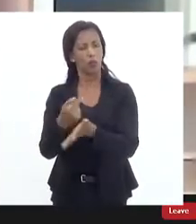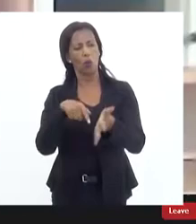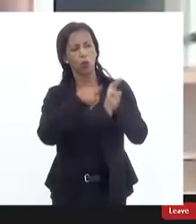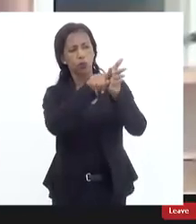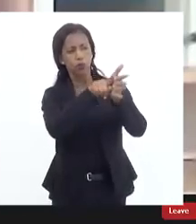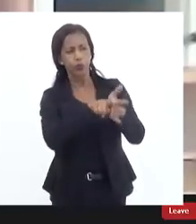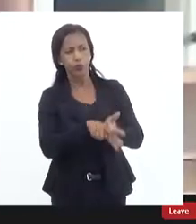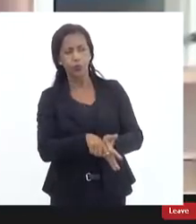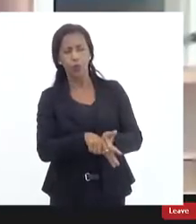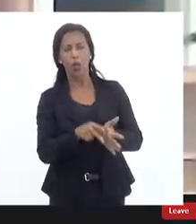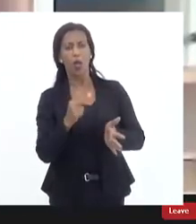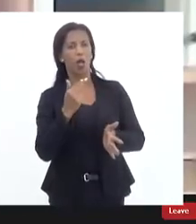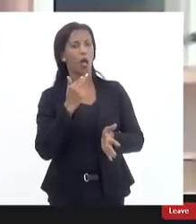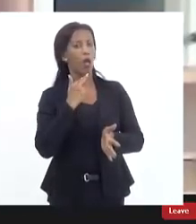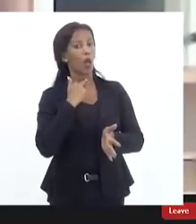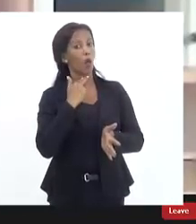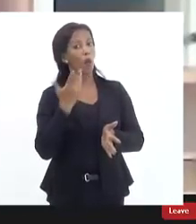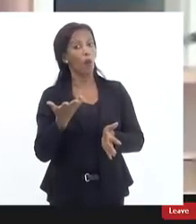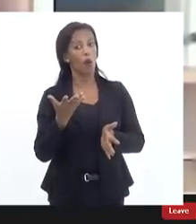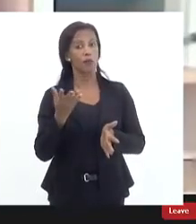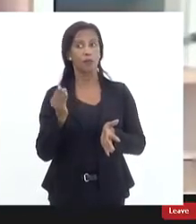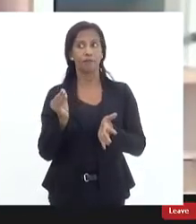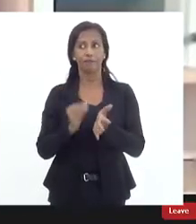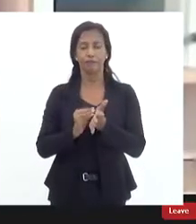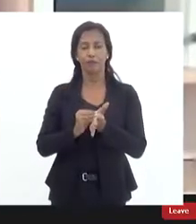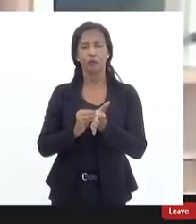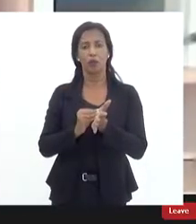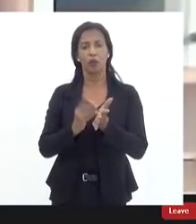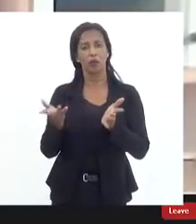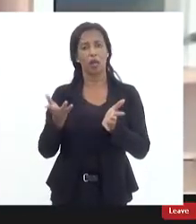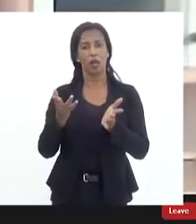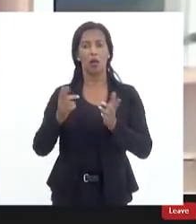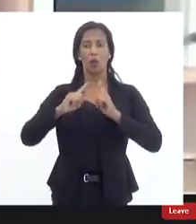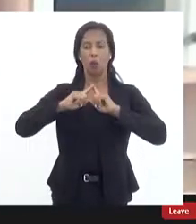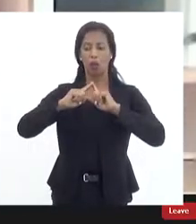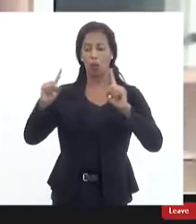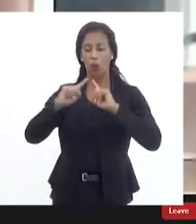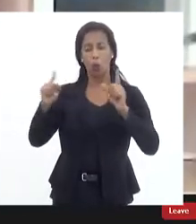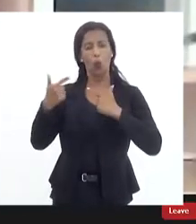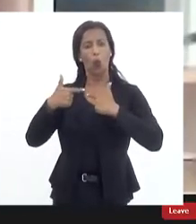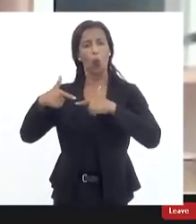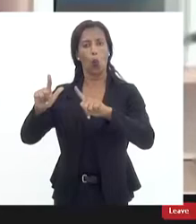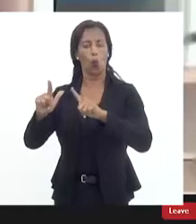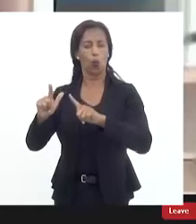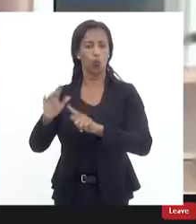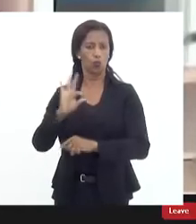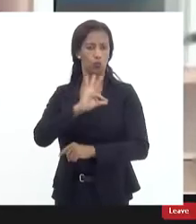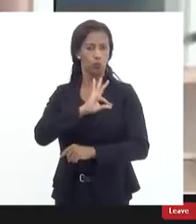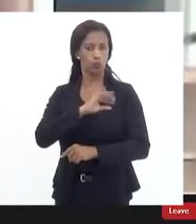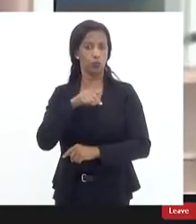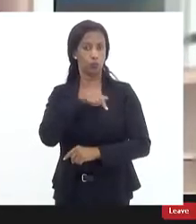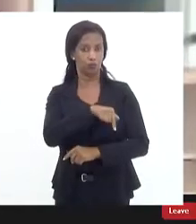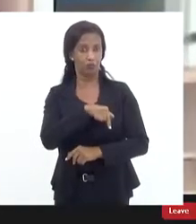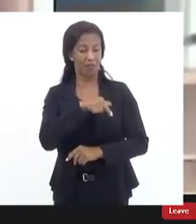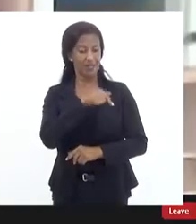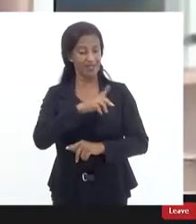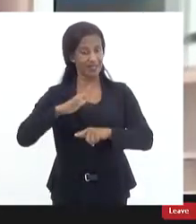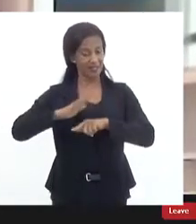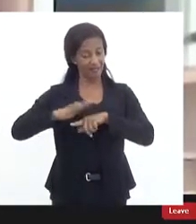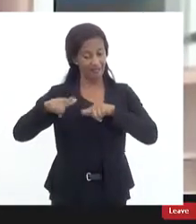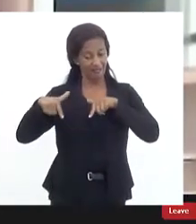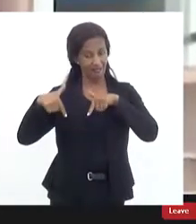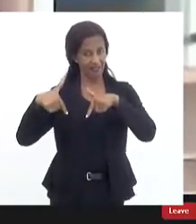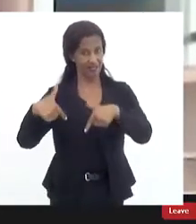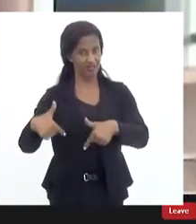não possa arredondar numa denúncia contra os policiais não é isso mas a realização desse tipo de patrulhamento não está